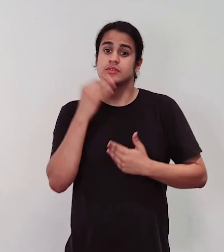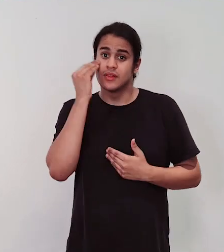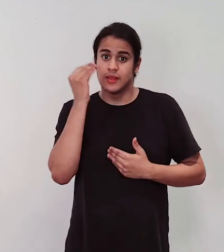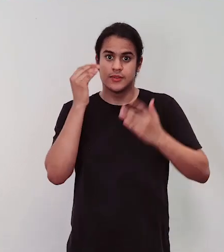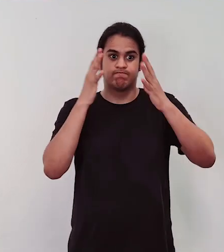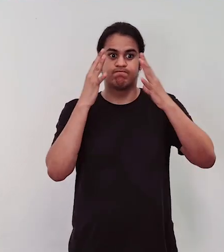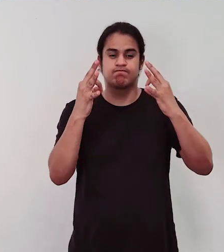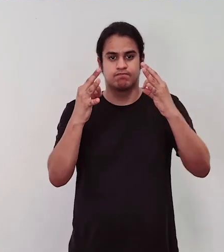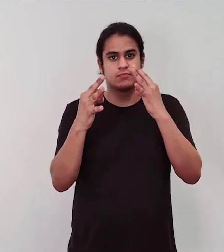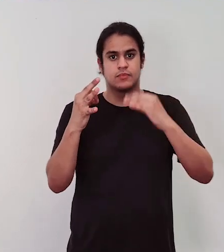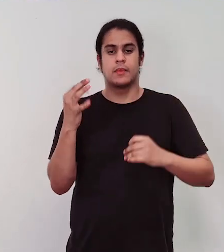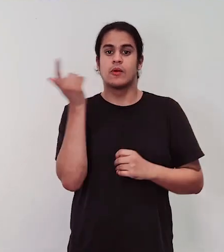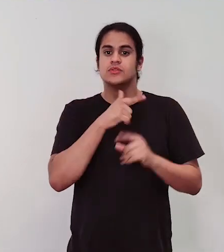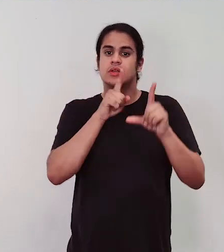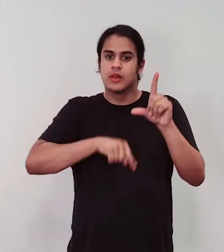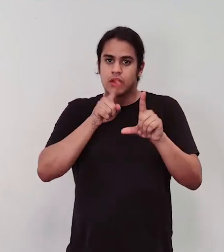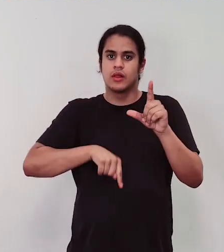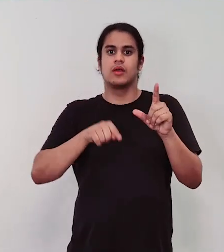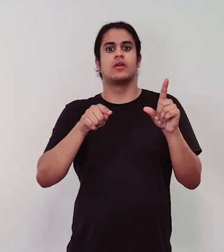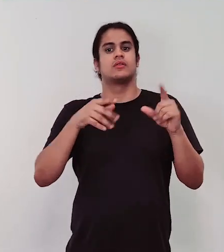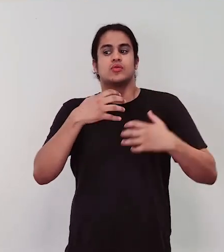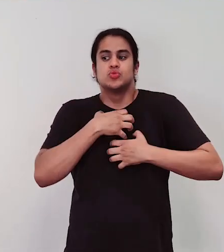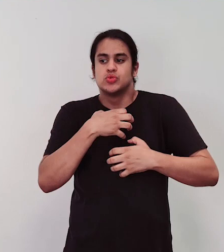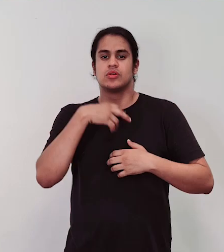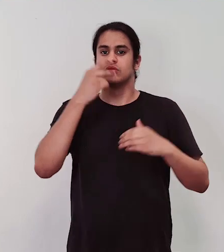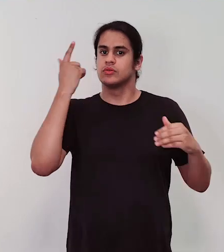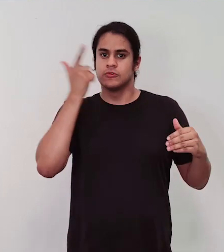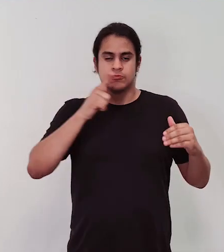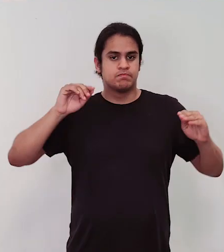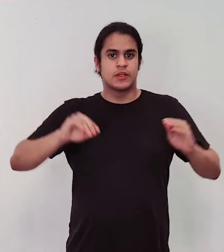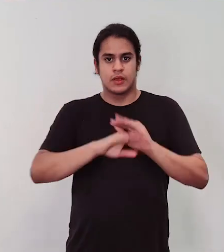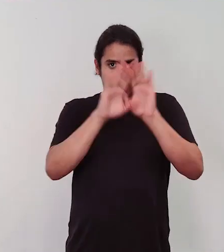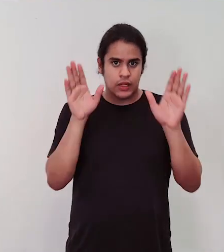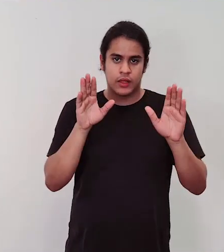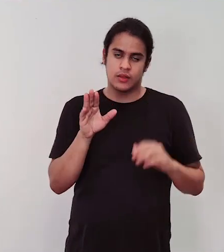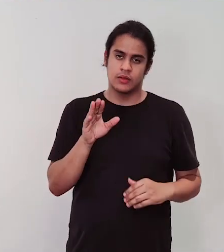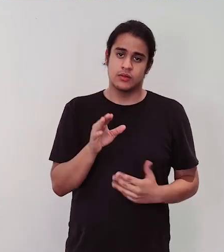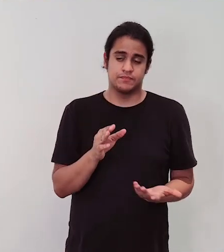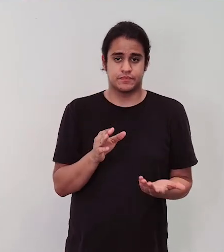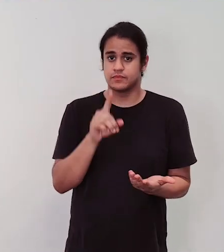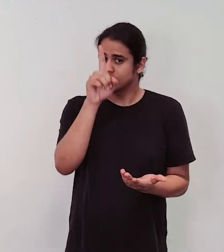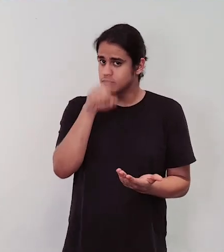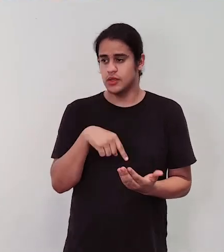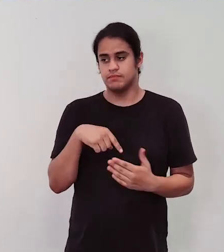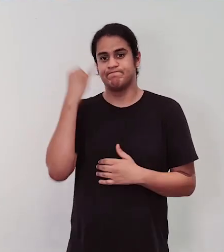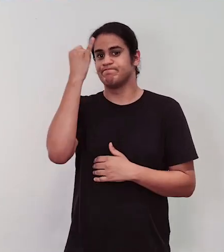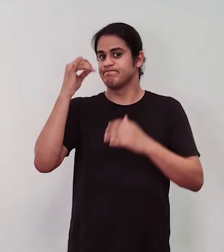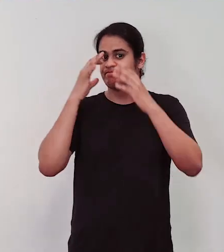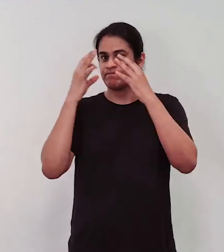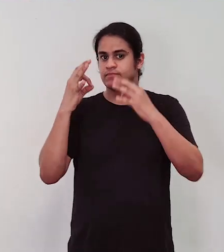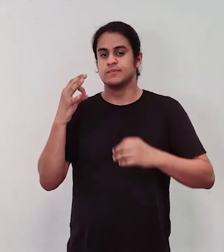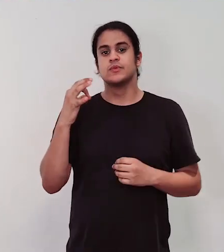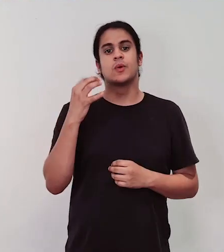chamar atenção para as letras, para a forma como você escreve seja legível, isso é um ponto importante para que as